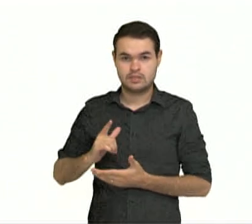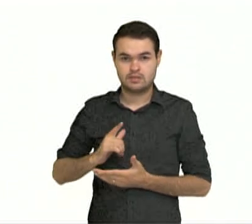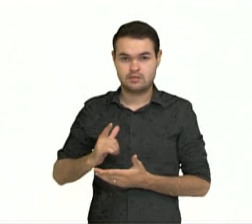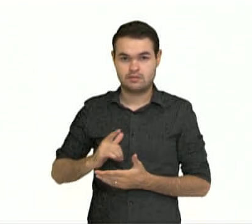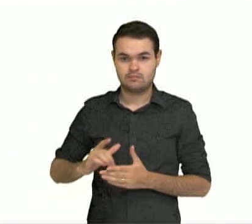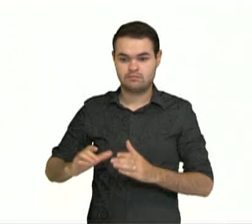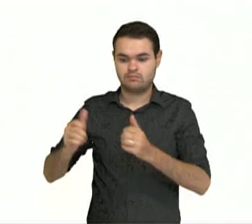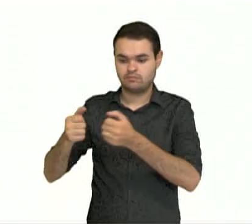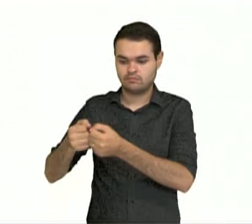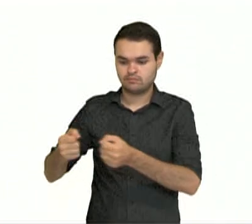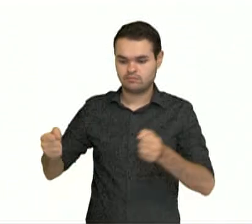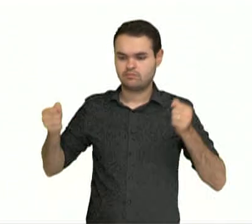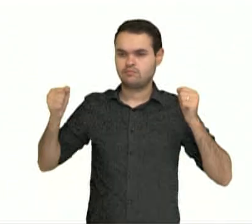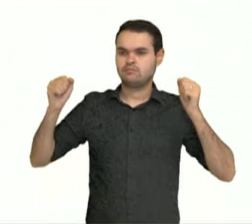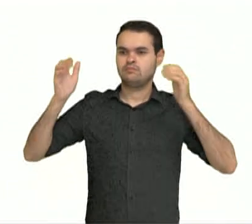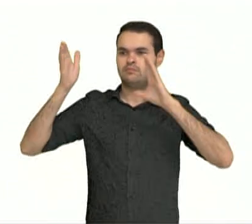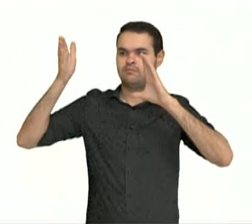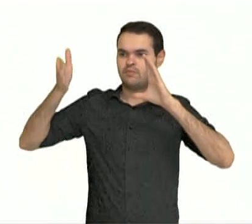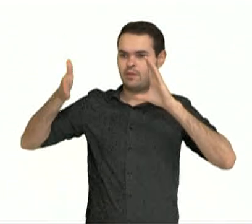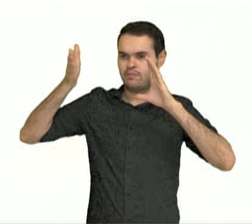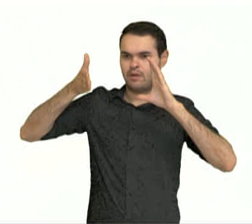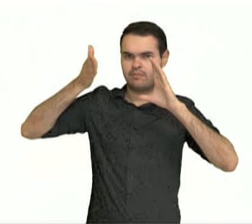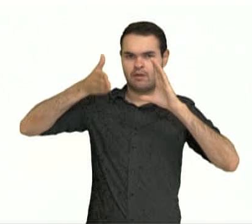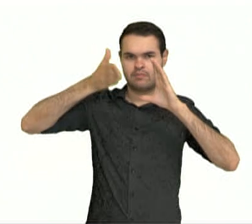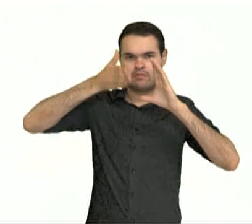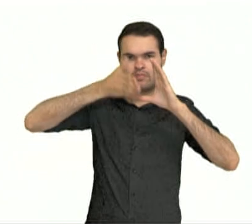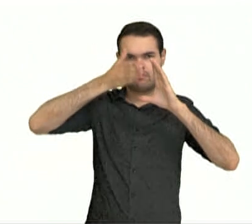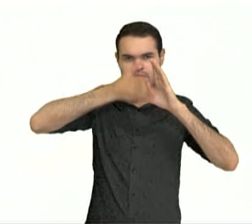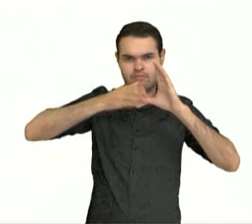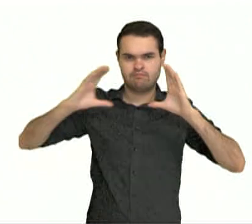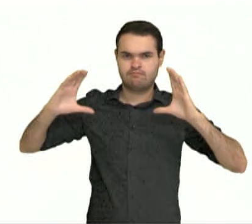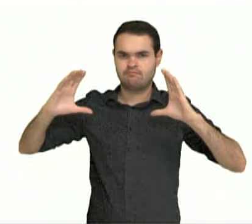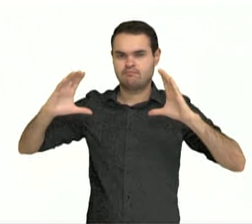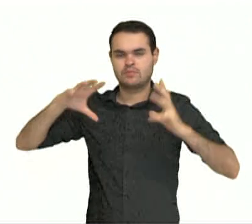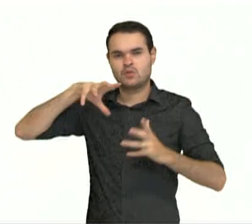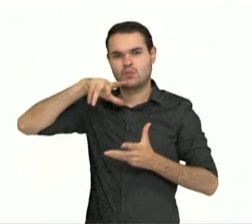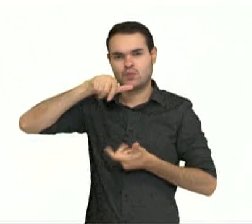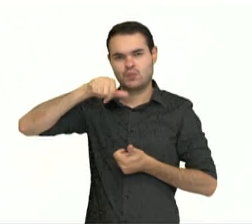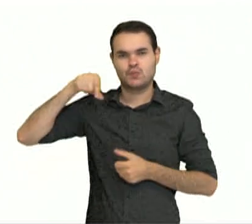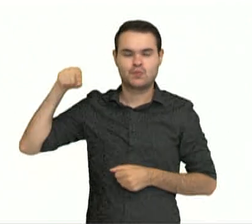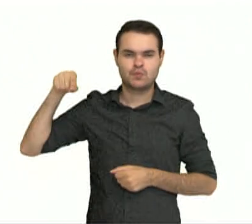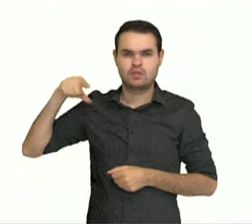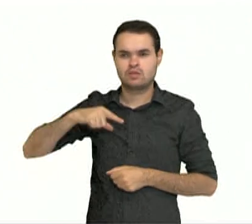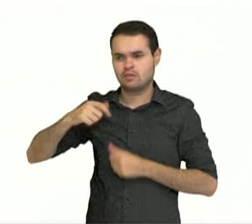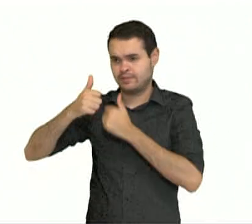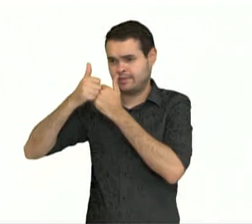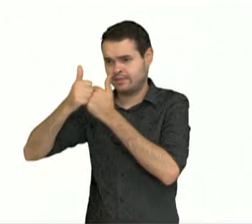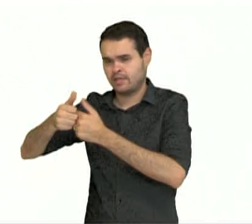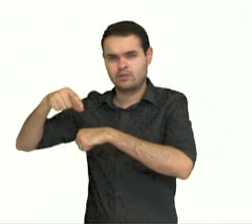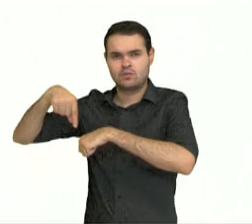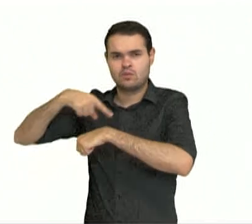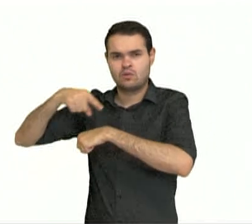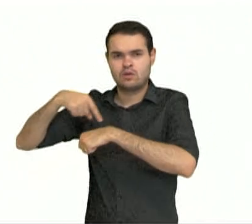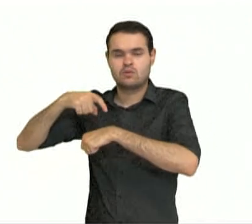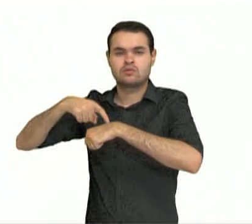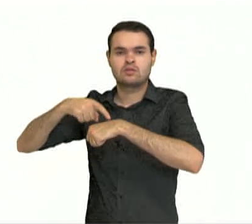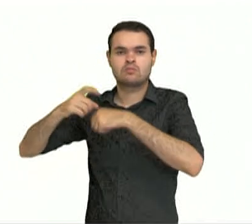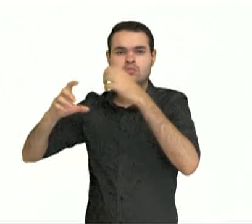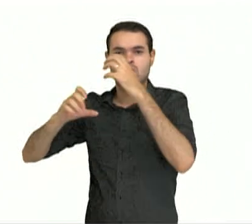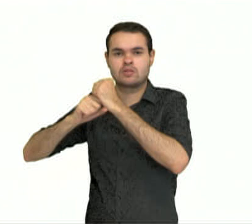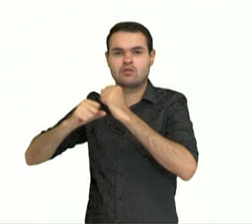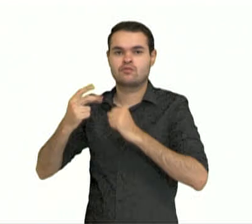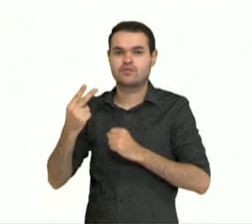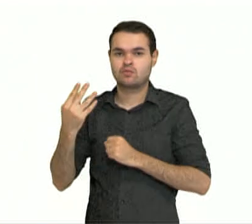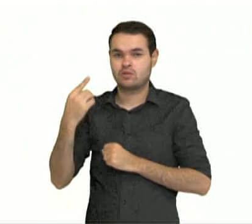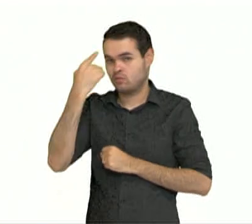faixas, cada uma dessas faixas vai seguir um horário baseado no tempo total que a Terra demora para dar